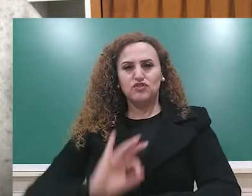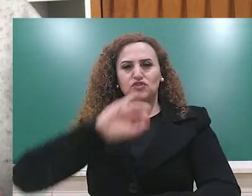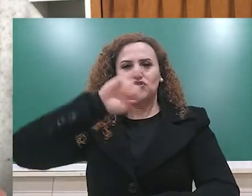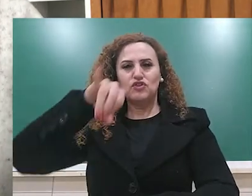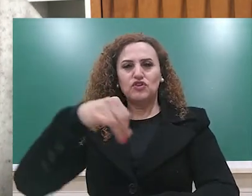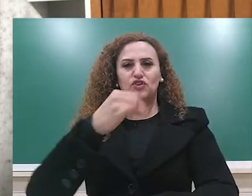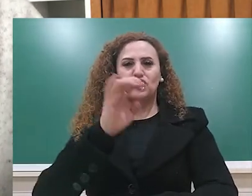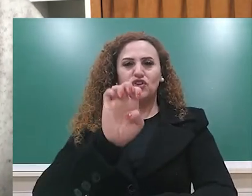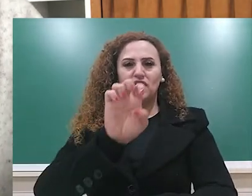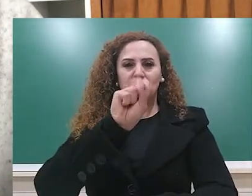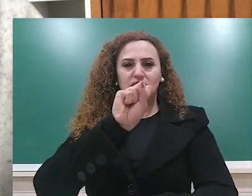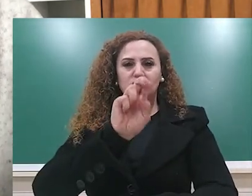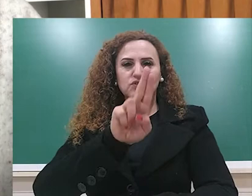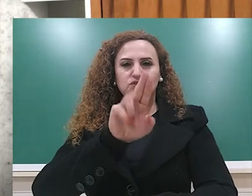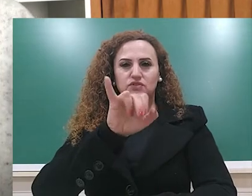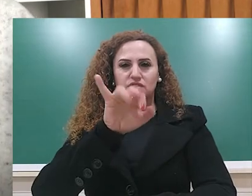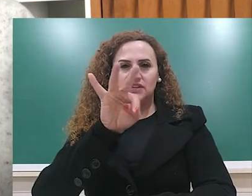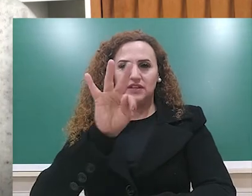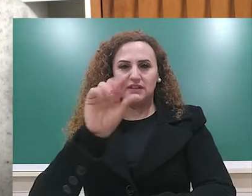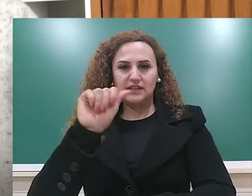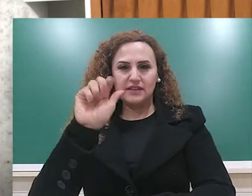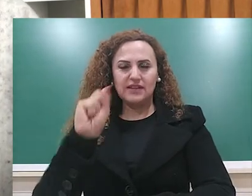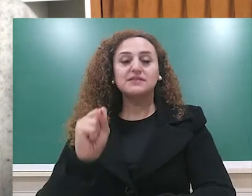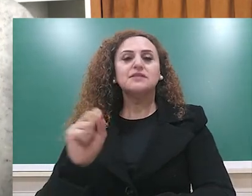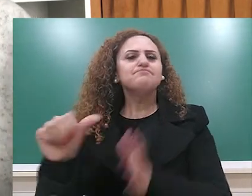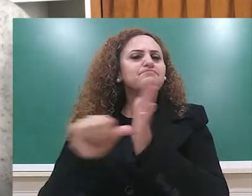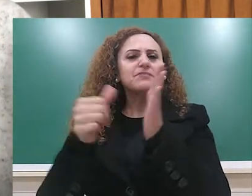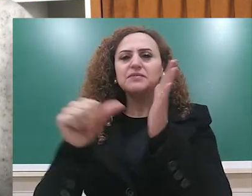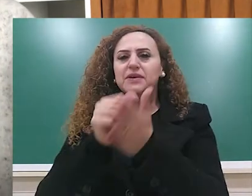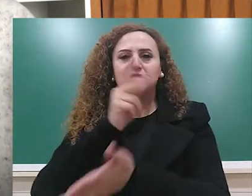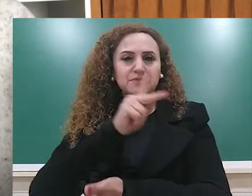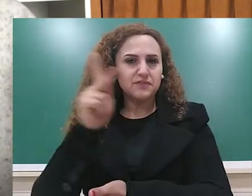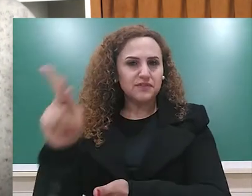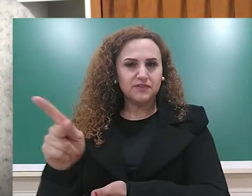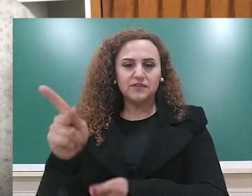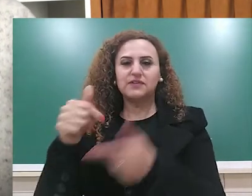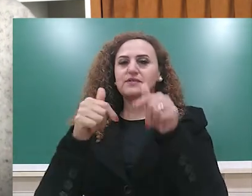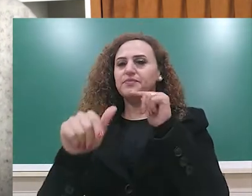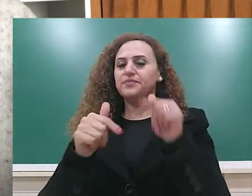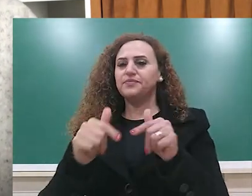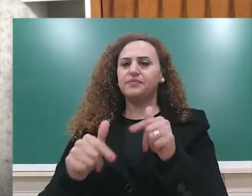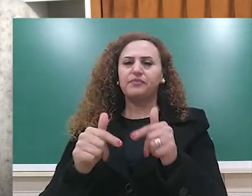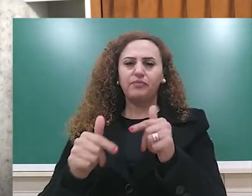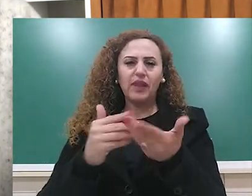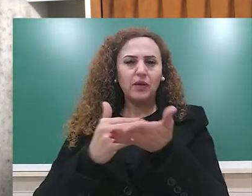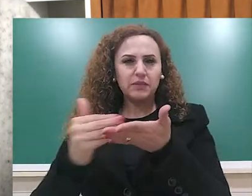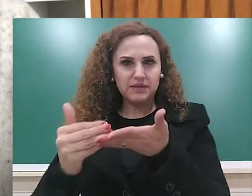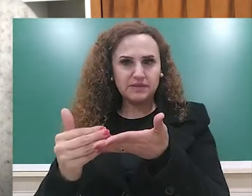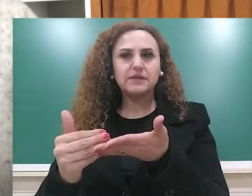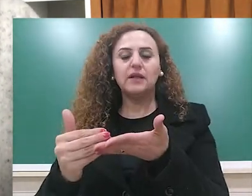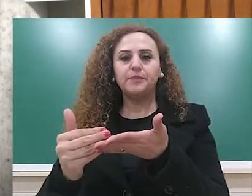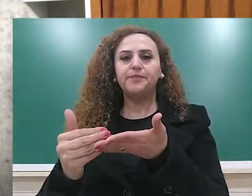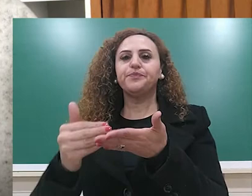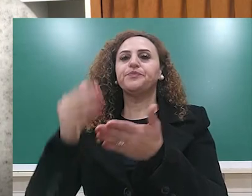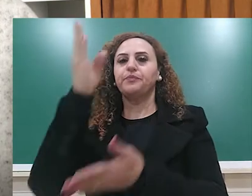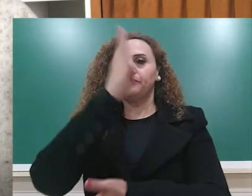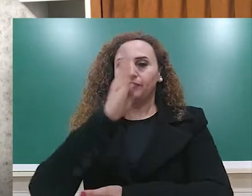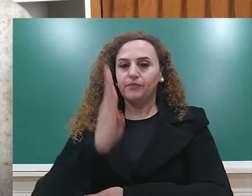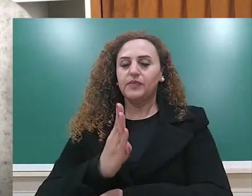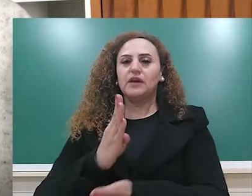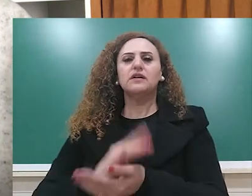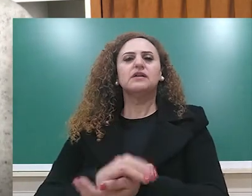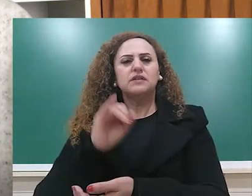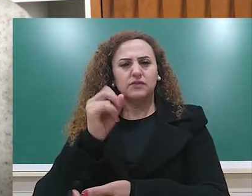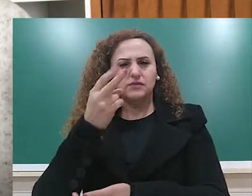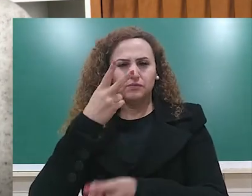os primeiros professores a atuarem no Brasil e se vocês já deram uma olhadinha nos textos das unidades de autoestudo,